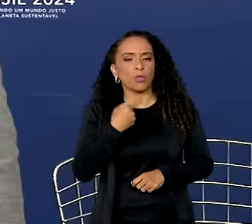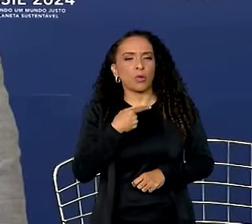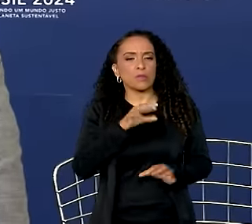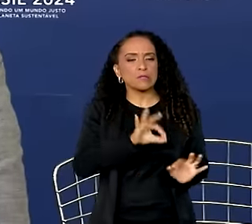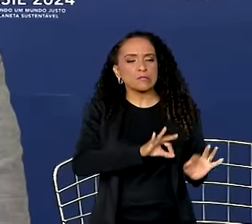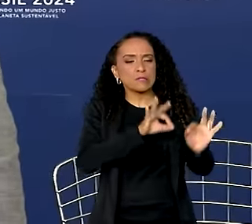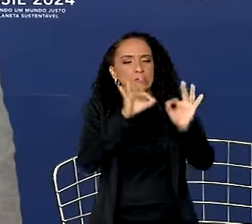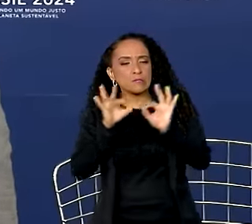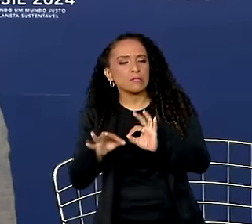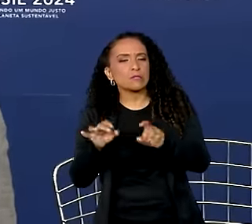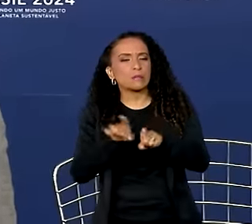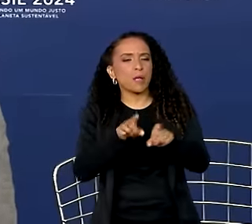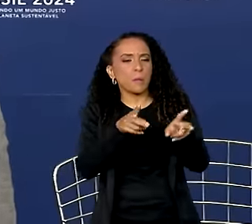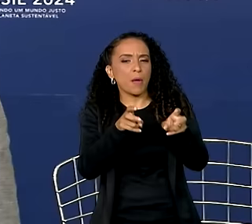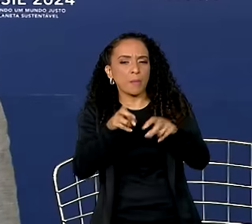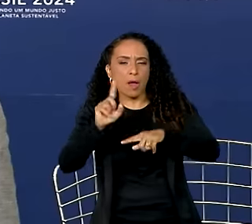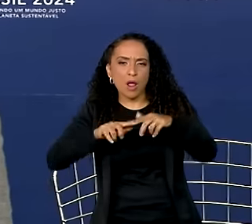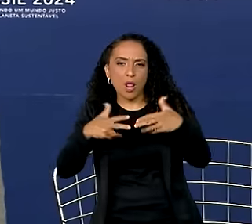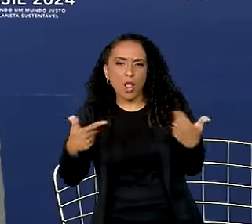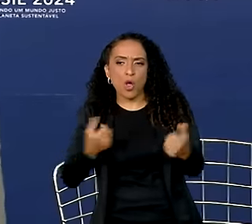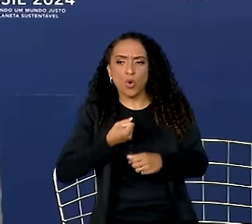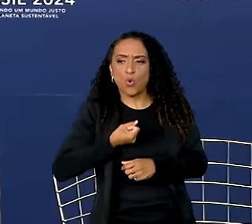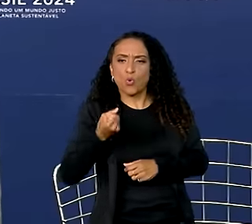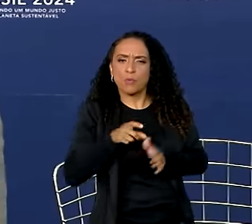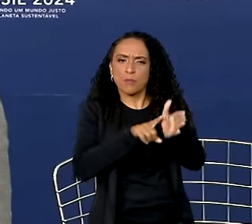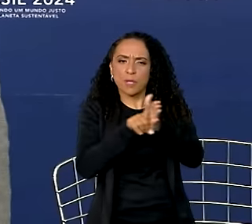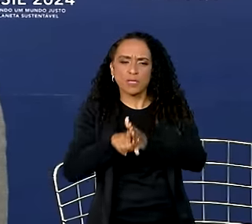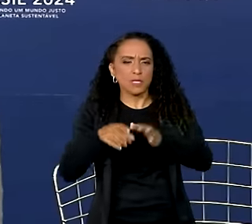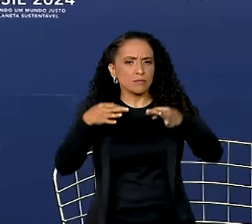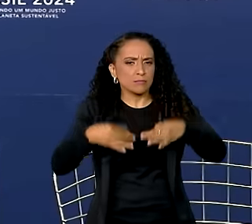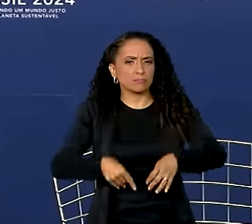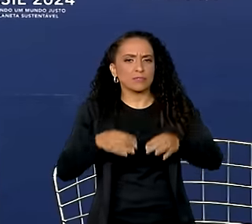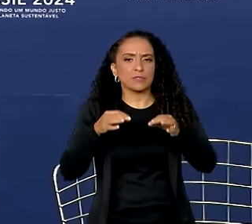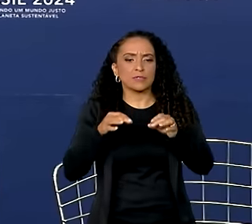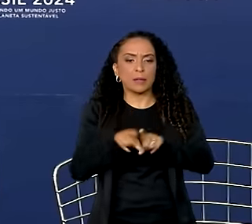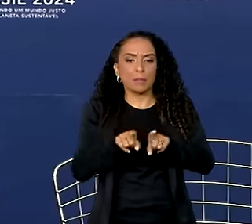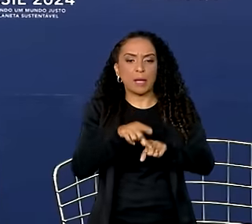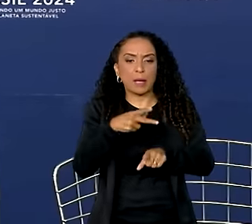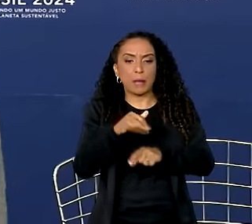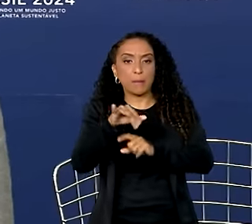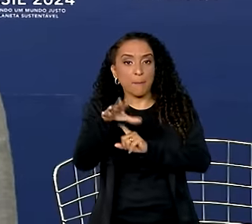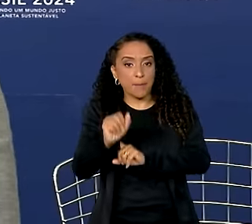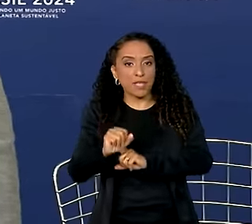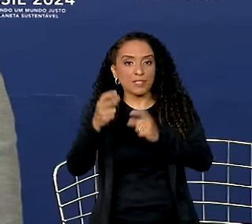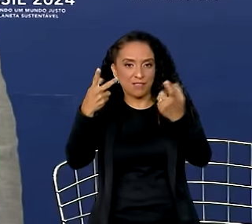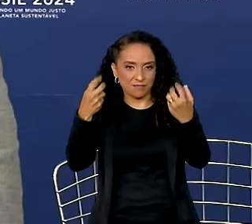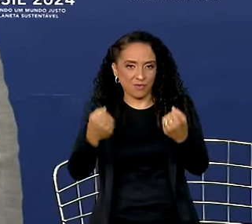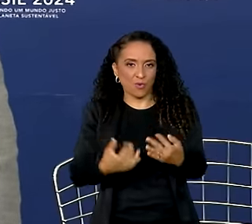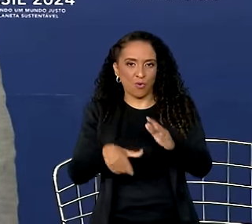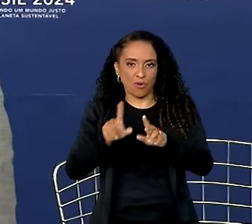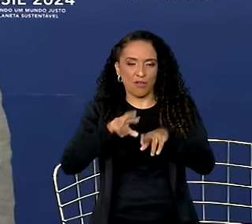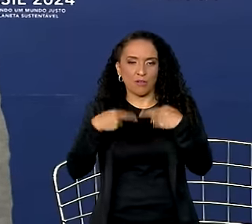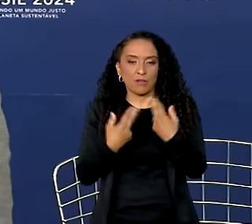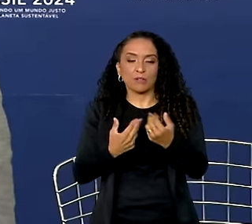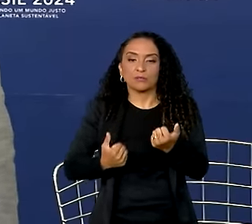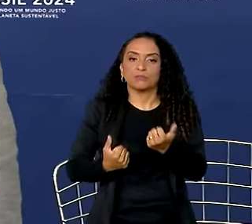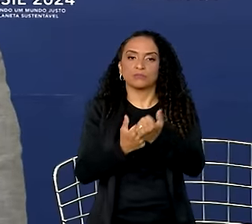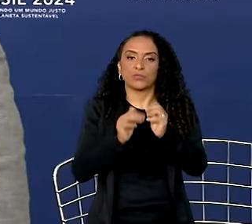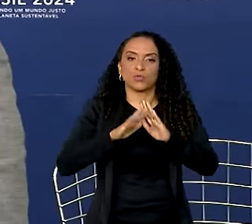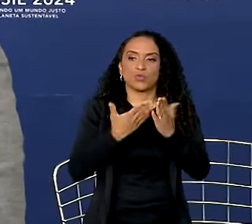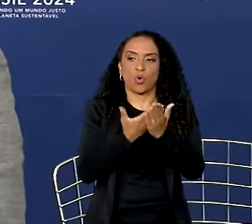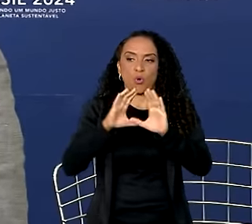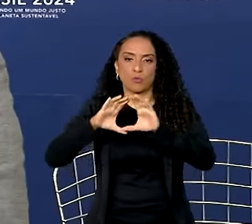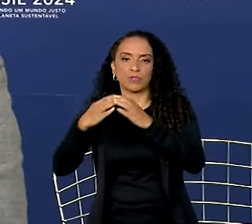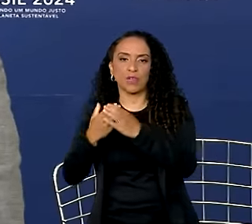inclusive nas evidências materiais, nos números, nas pesquisas formais, no próprio PISA, como foi citado na reunião, que o engajamento escola